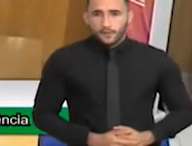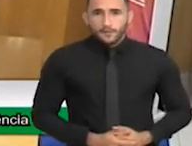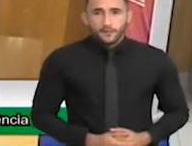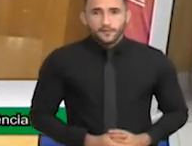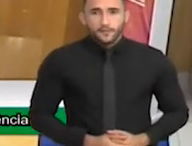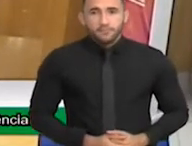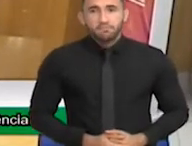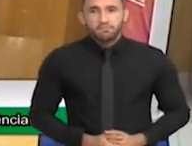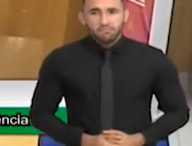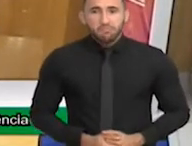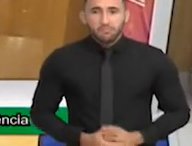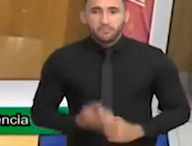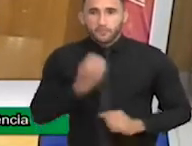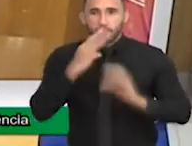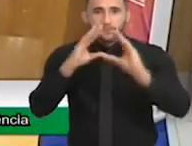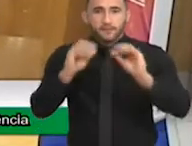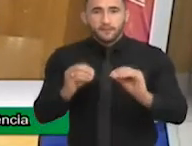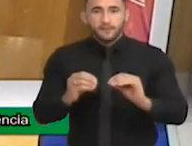Boa noite a todos.